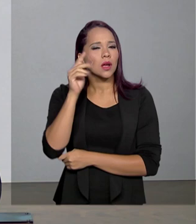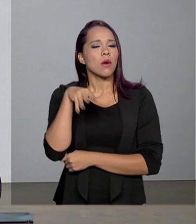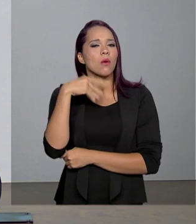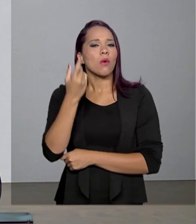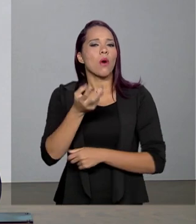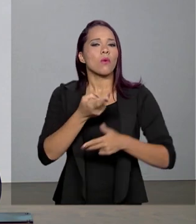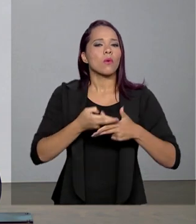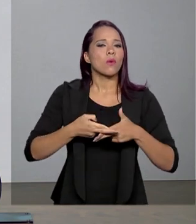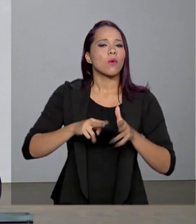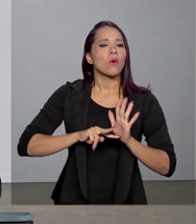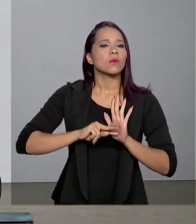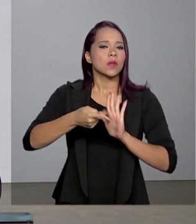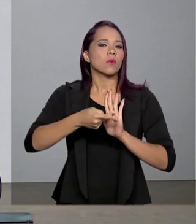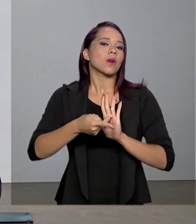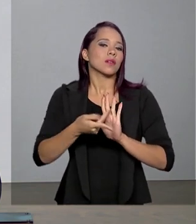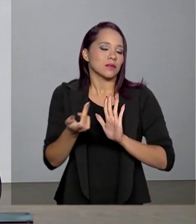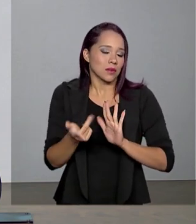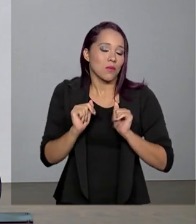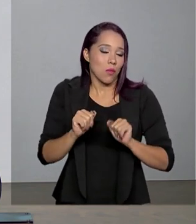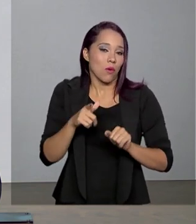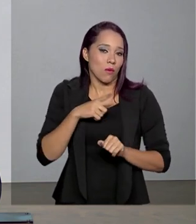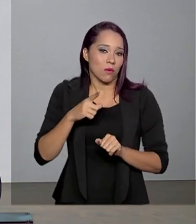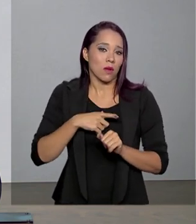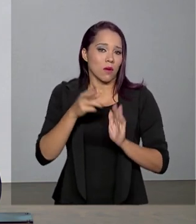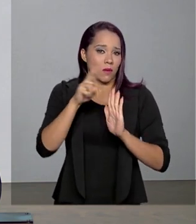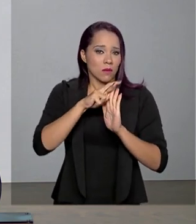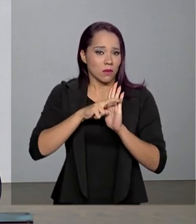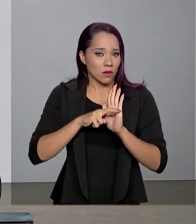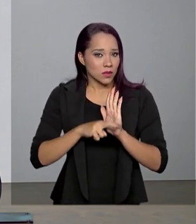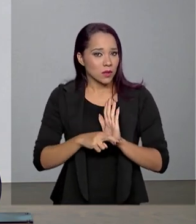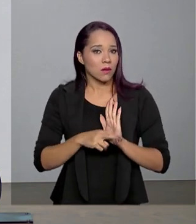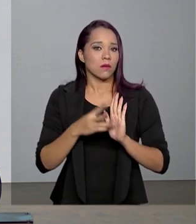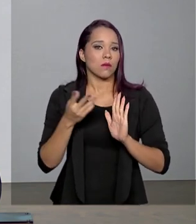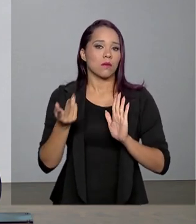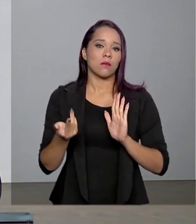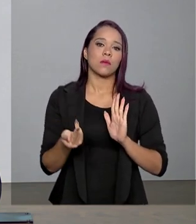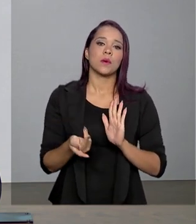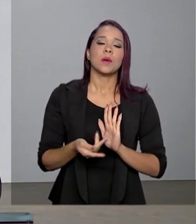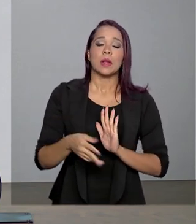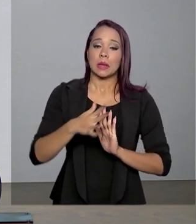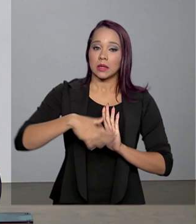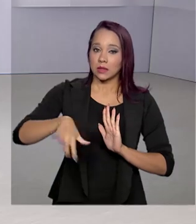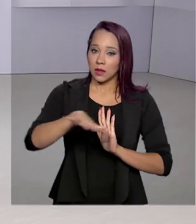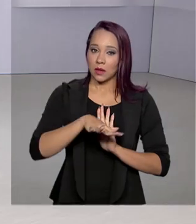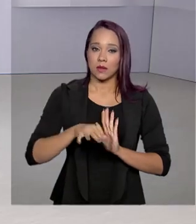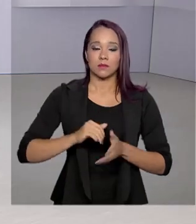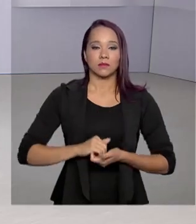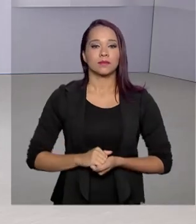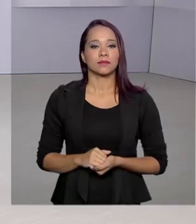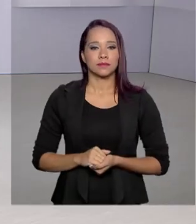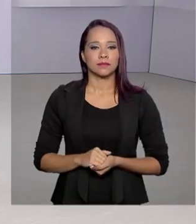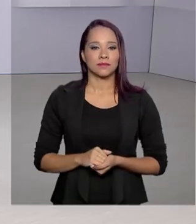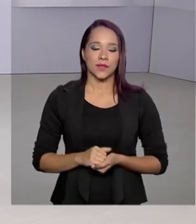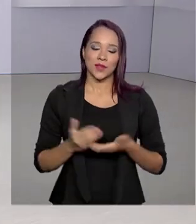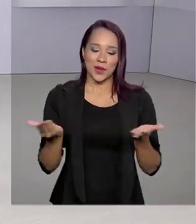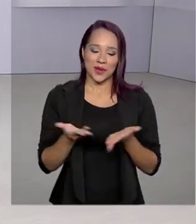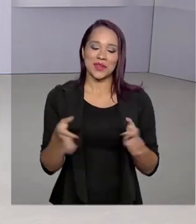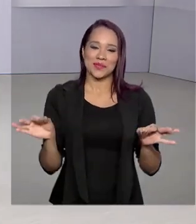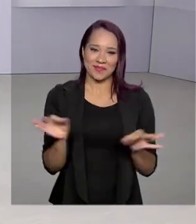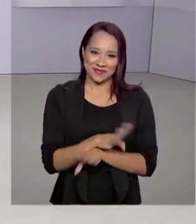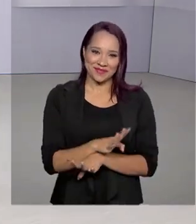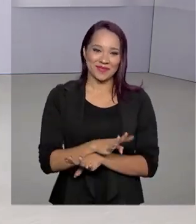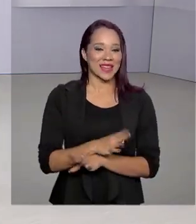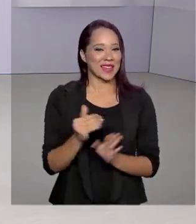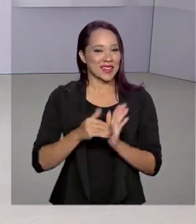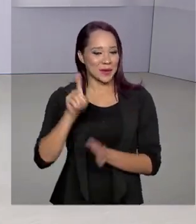consequências também colaterais de uma regulação nessa área. A gente fica por